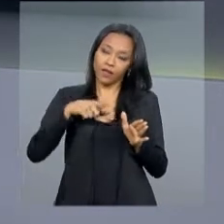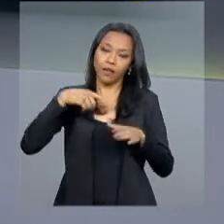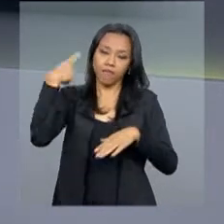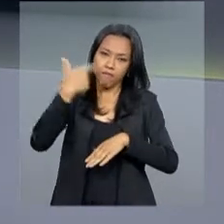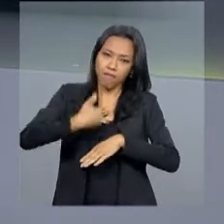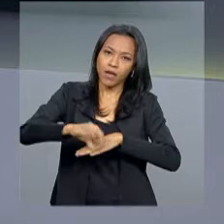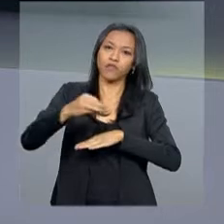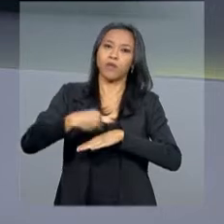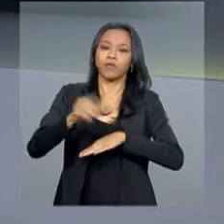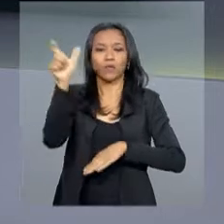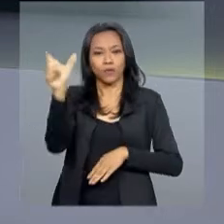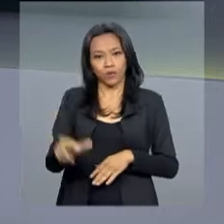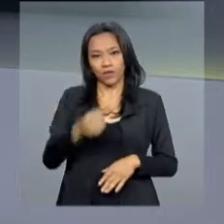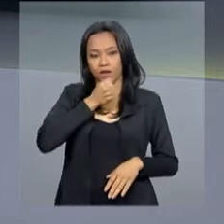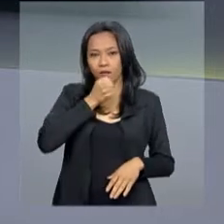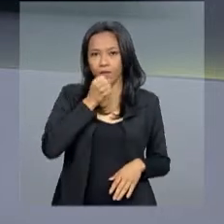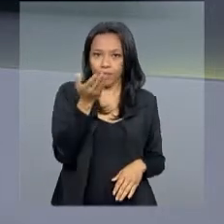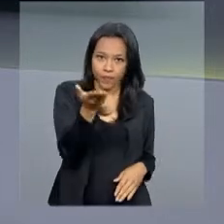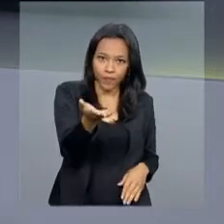Lopes. Oi, Cleide, boa tarde.